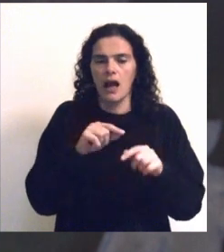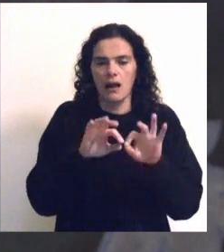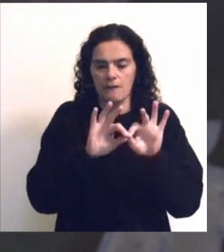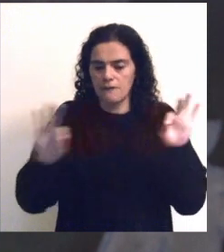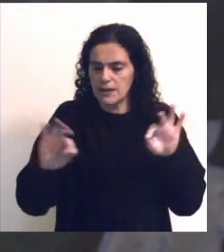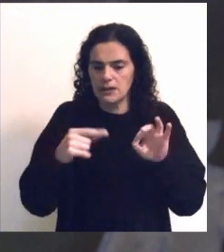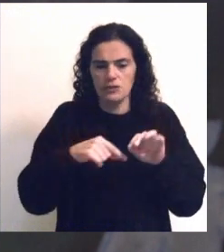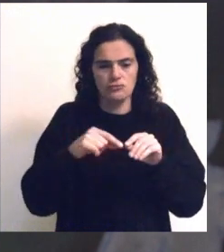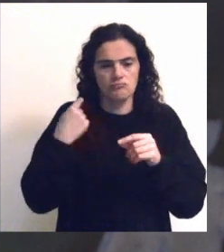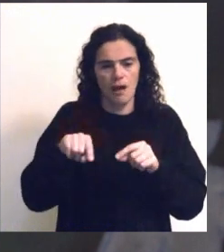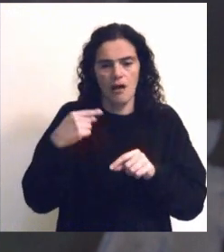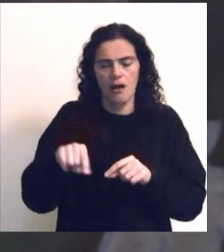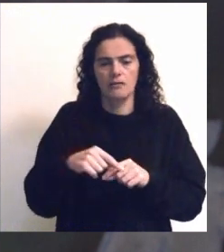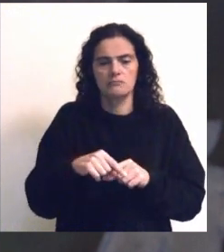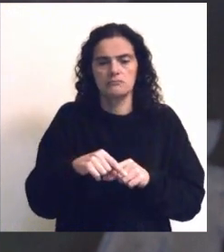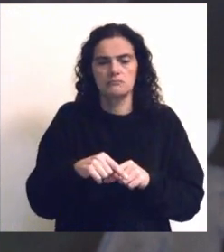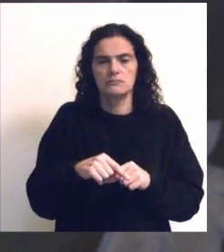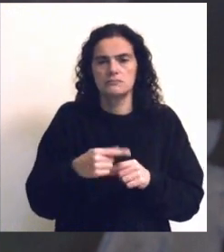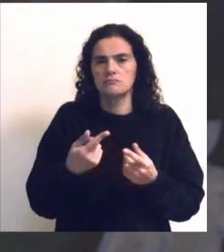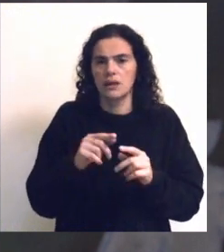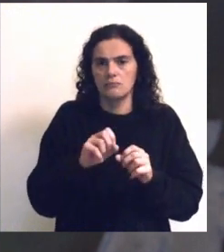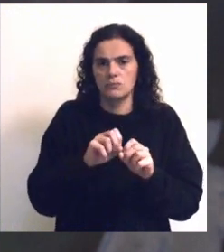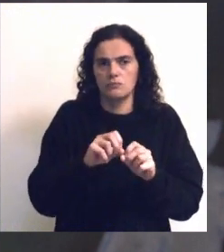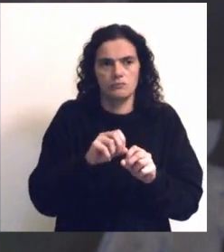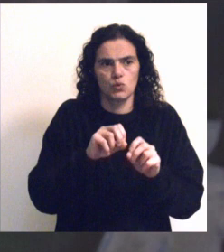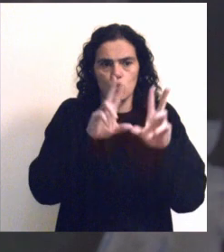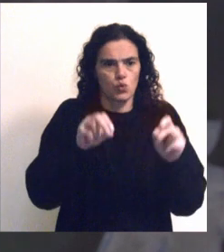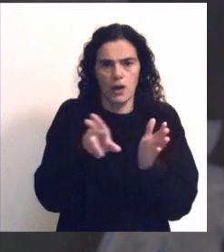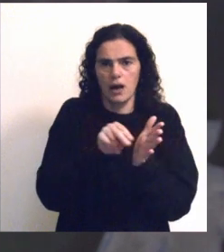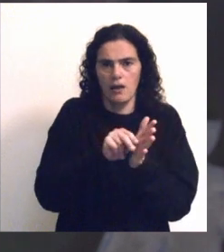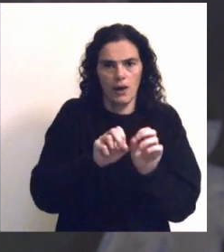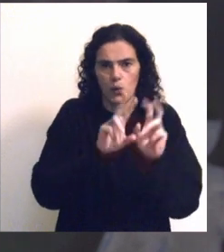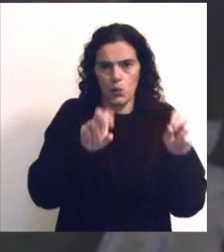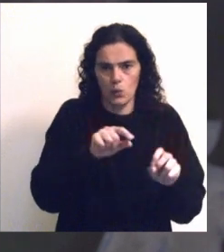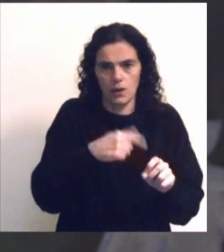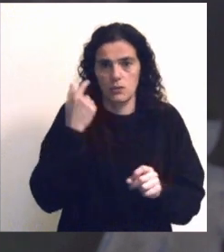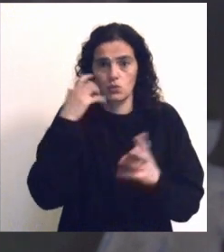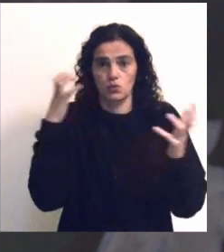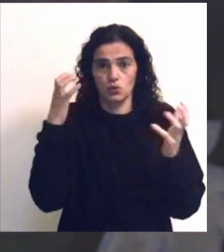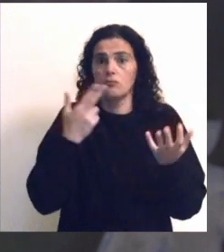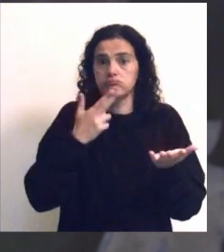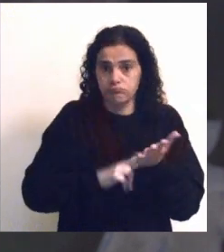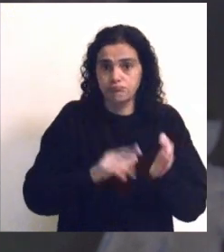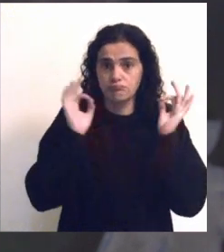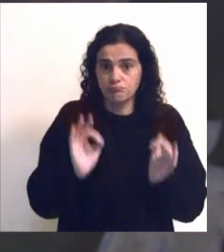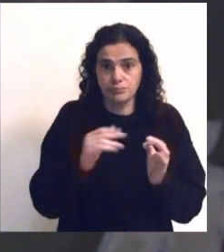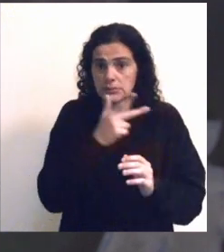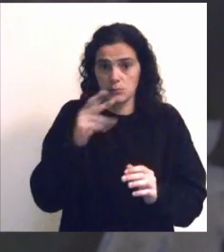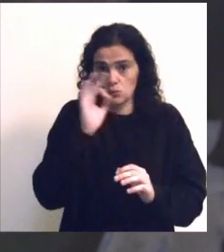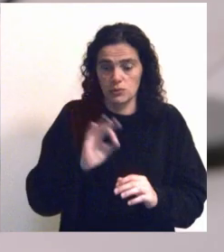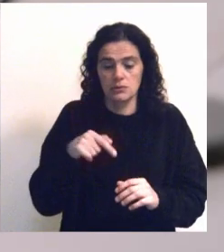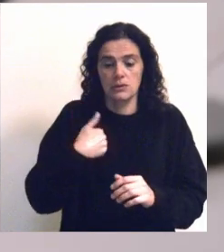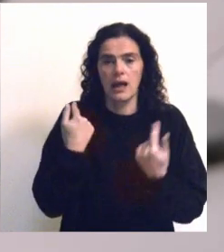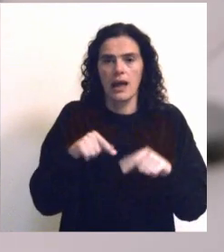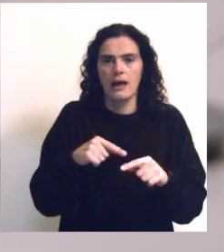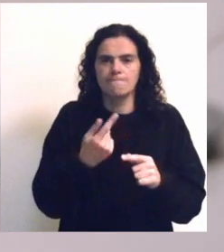que as cintas, que as fitas magnéticas são virgens, portanto, a ausência de som é real, é